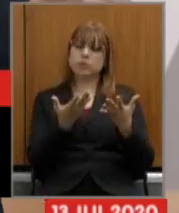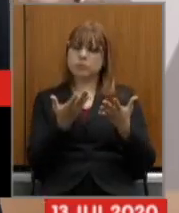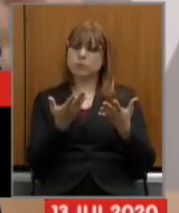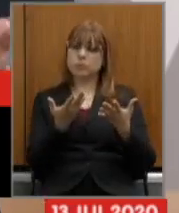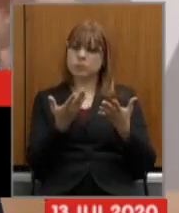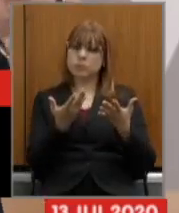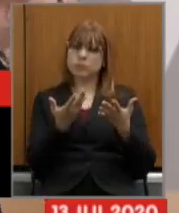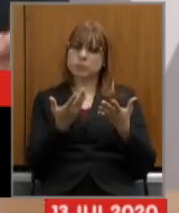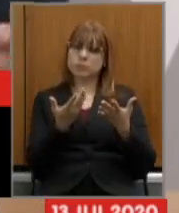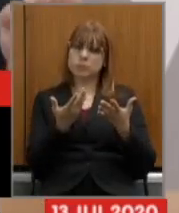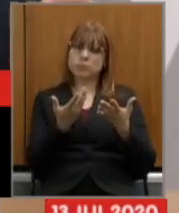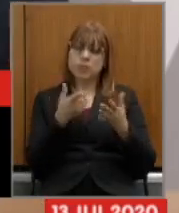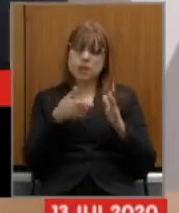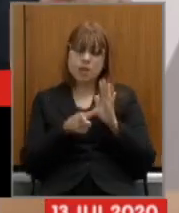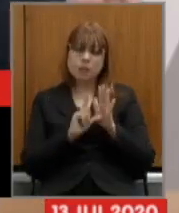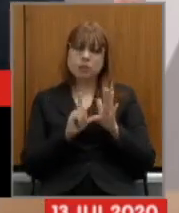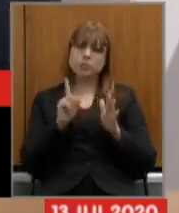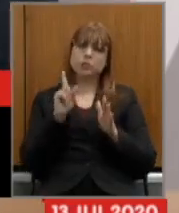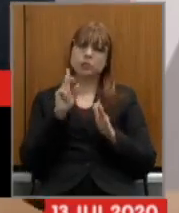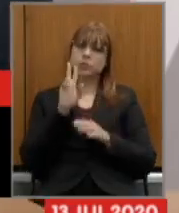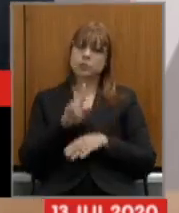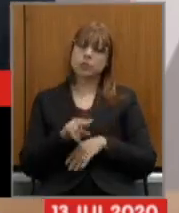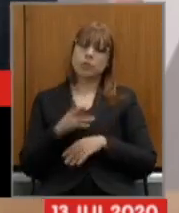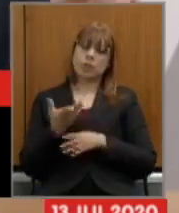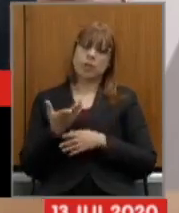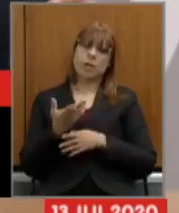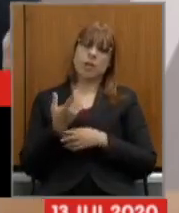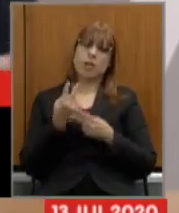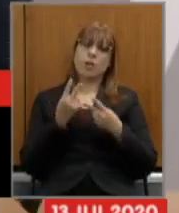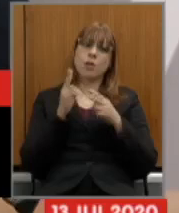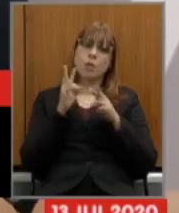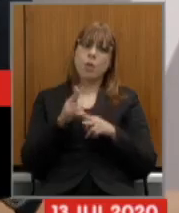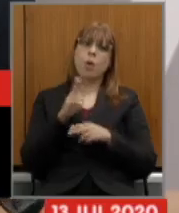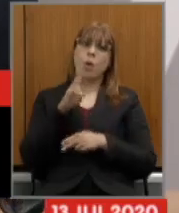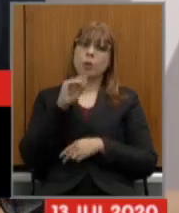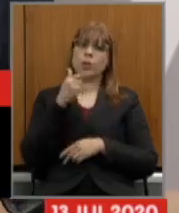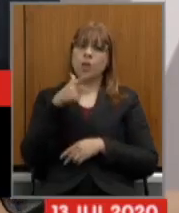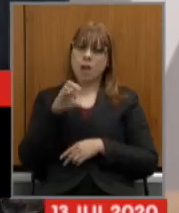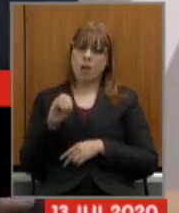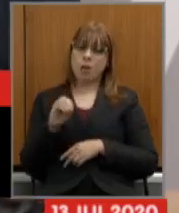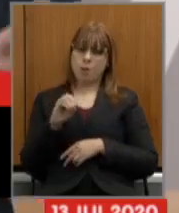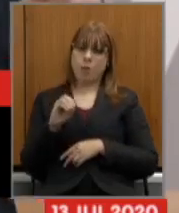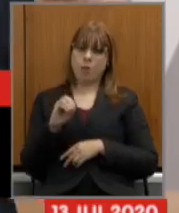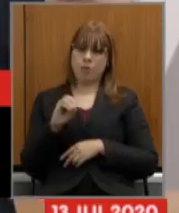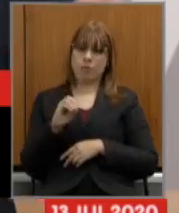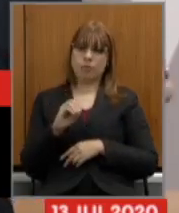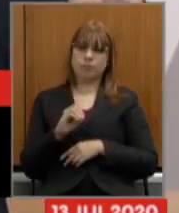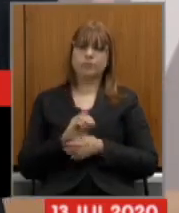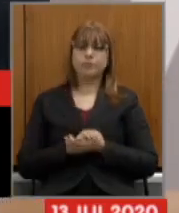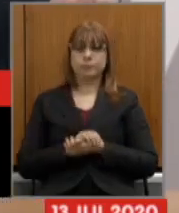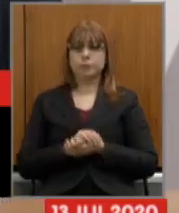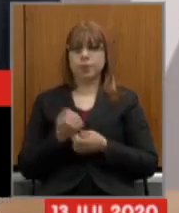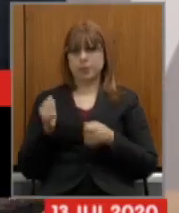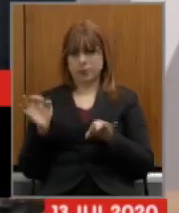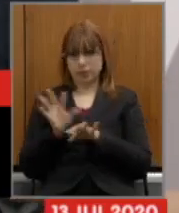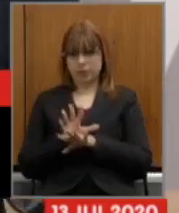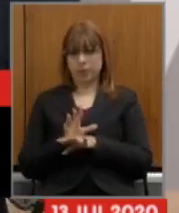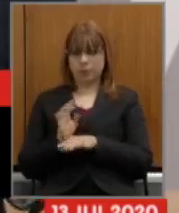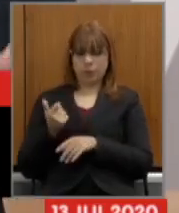uma alíquota não inferior àquela dos servidores da União e do regime geral da Previdência concluído estou concluindo